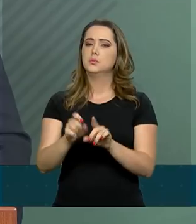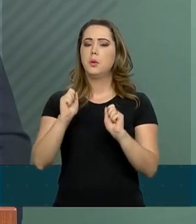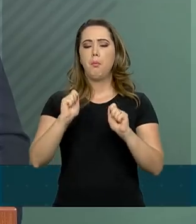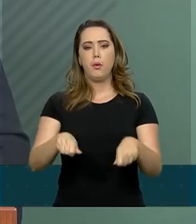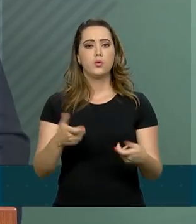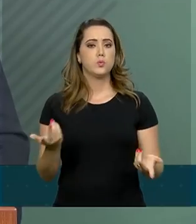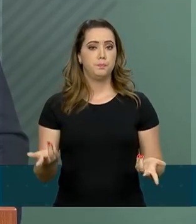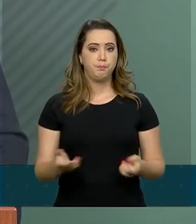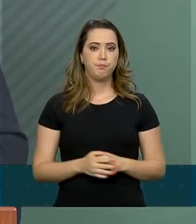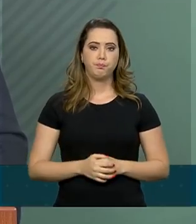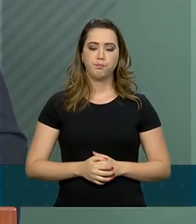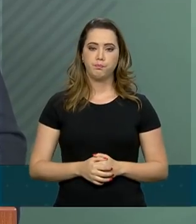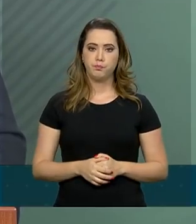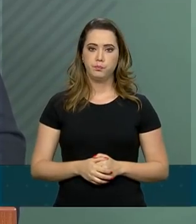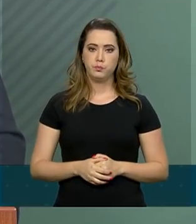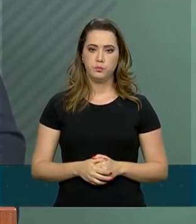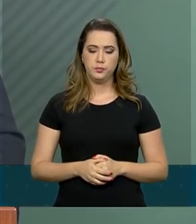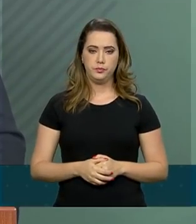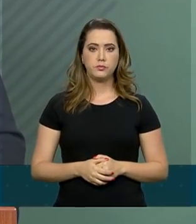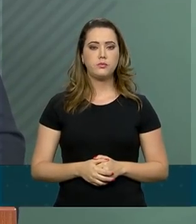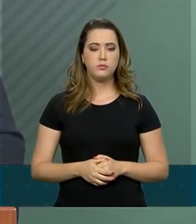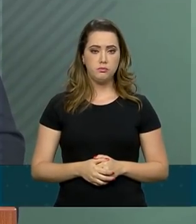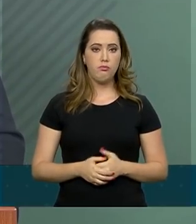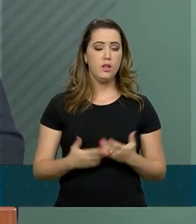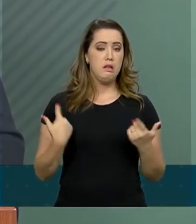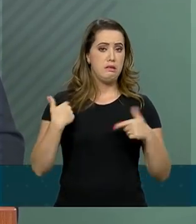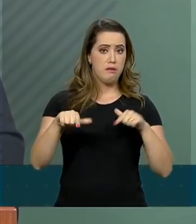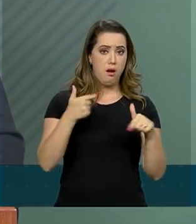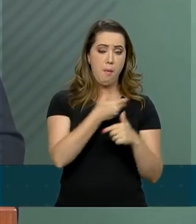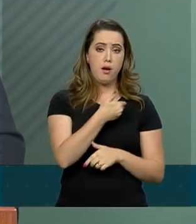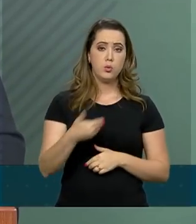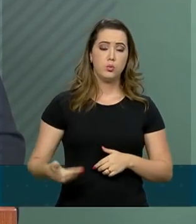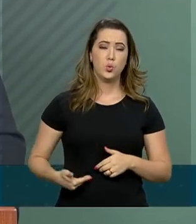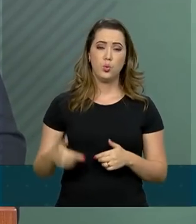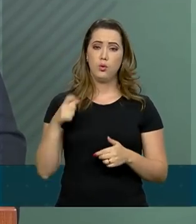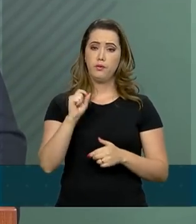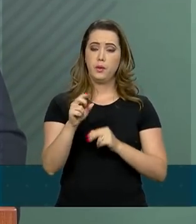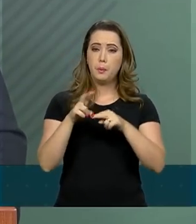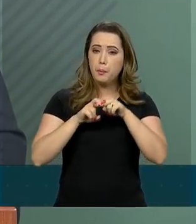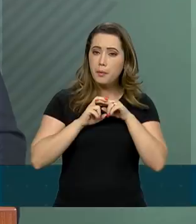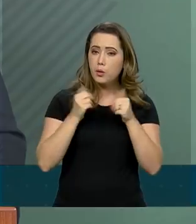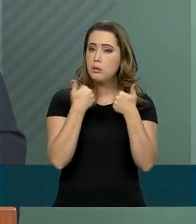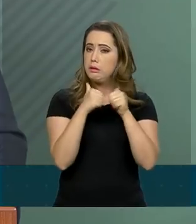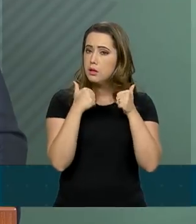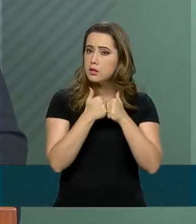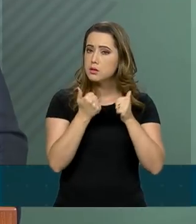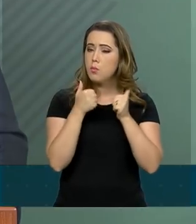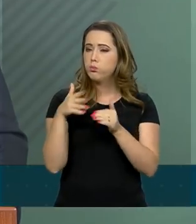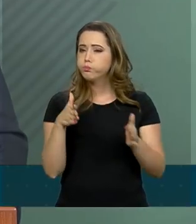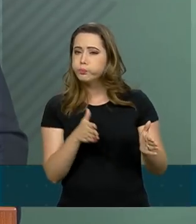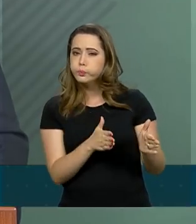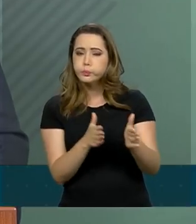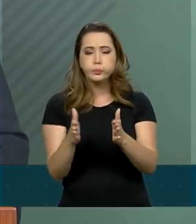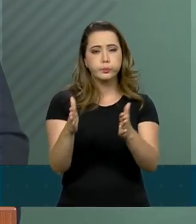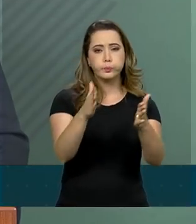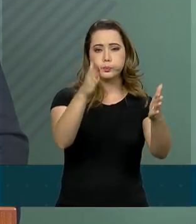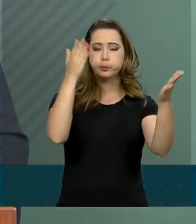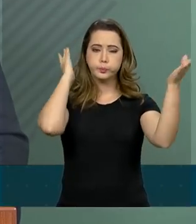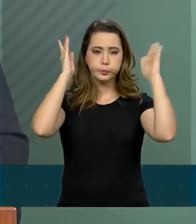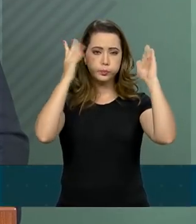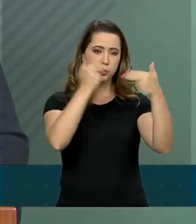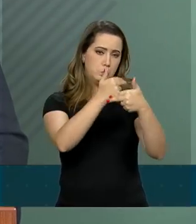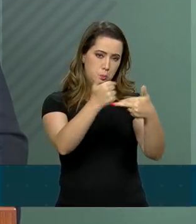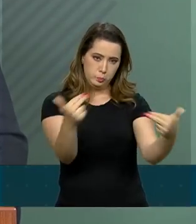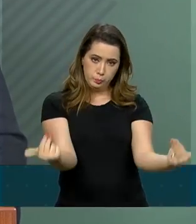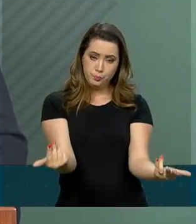Ações do governo em prol do setor de transportes rodoviários. O governo continua adotando medidas